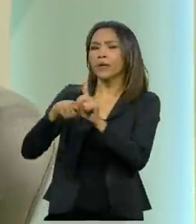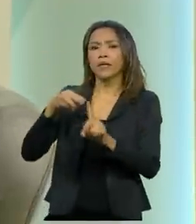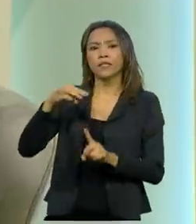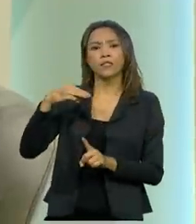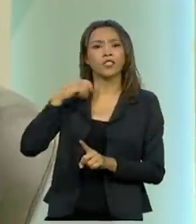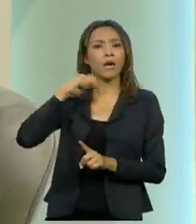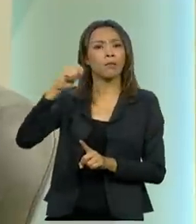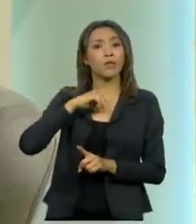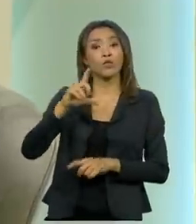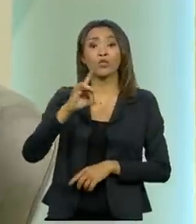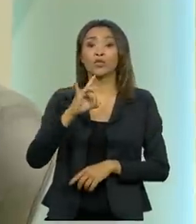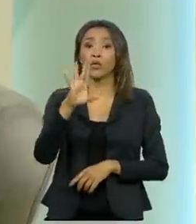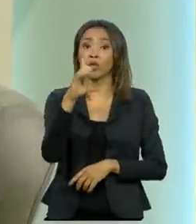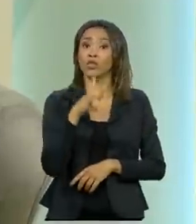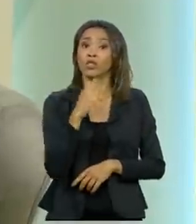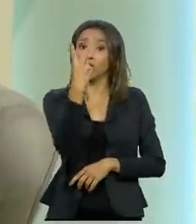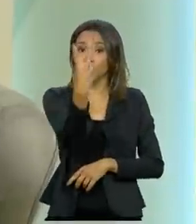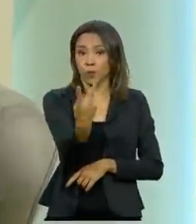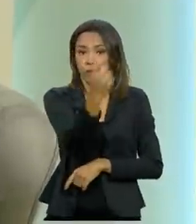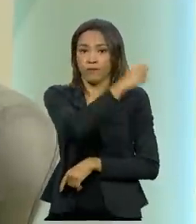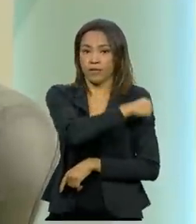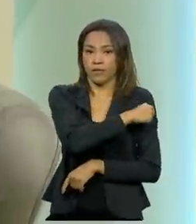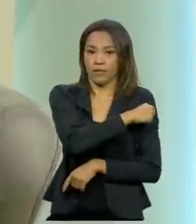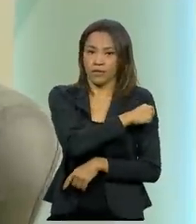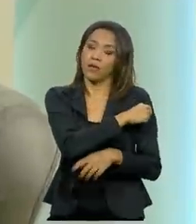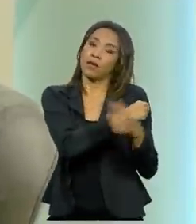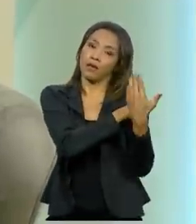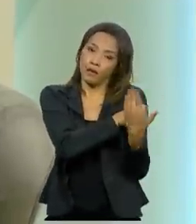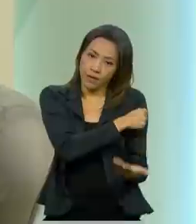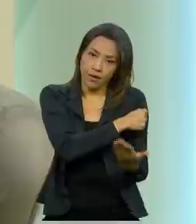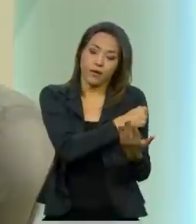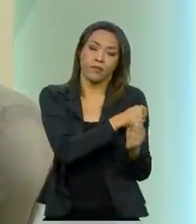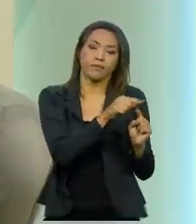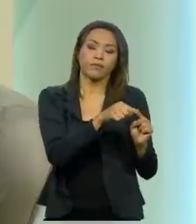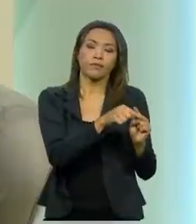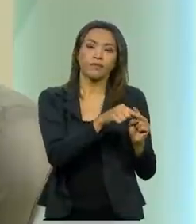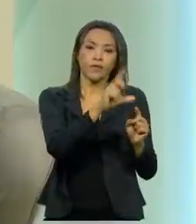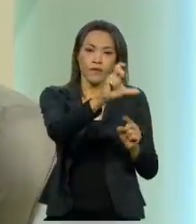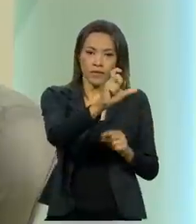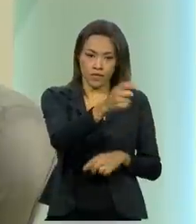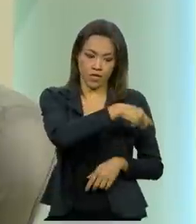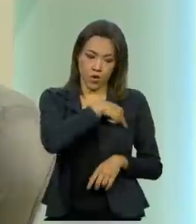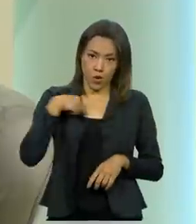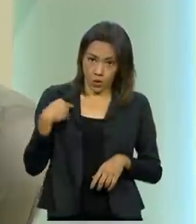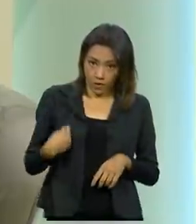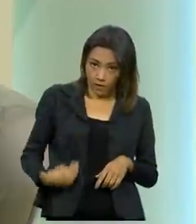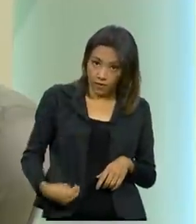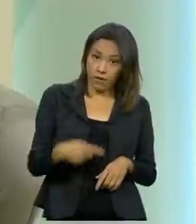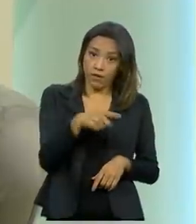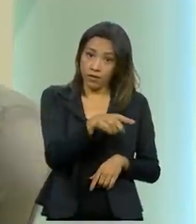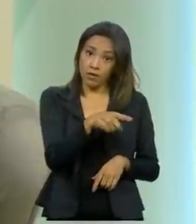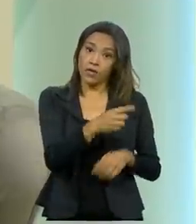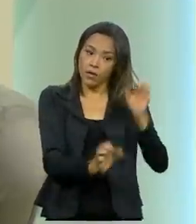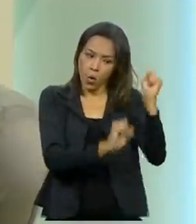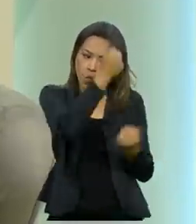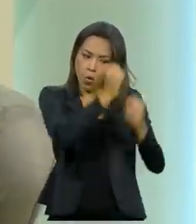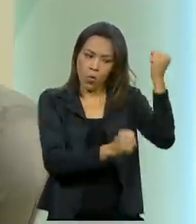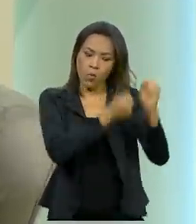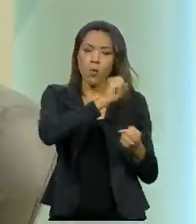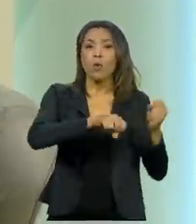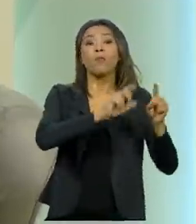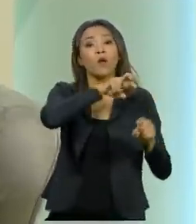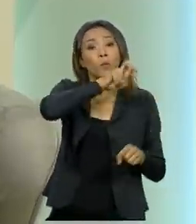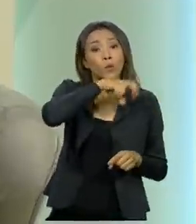vacinas no Programa Nacional de Imunização. A Coronavac, que é produzida pelo Instituto Butantan, a partir de IFA